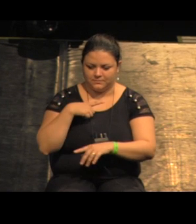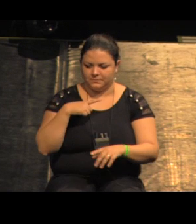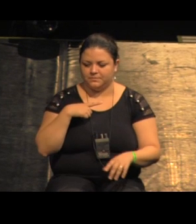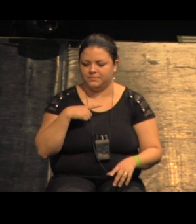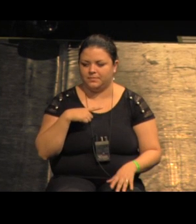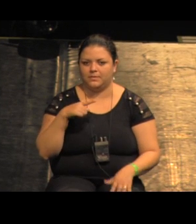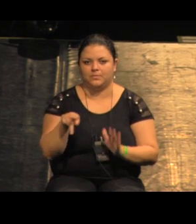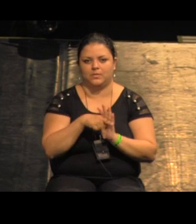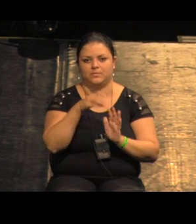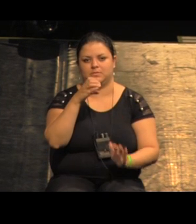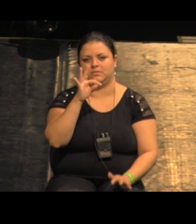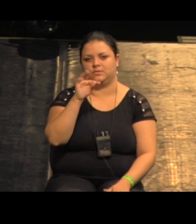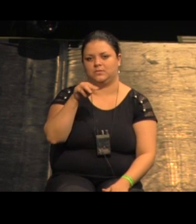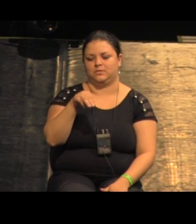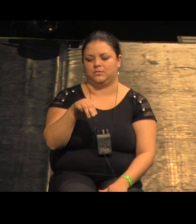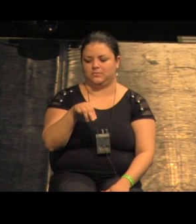do CTN